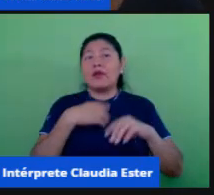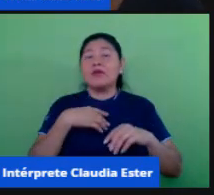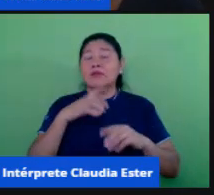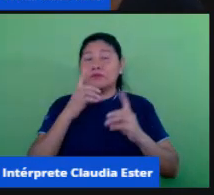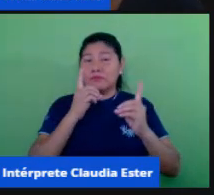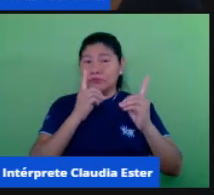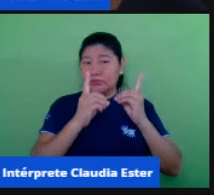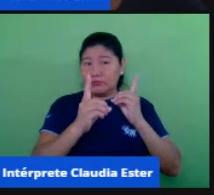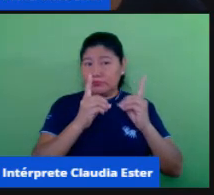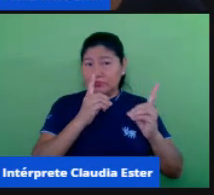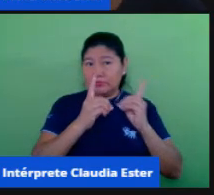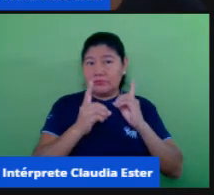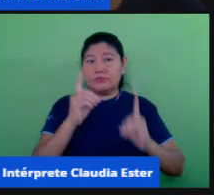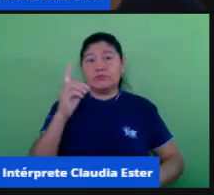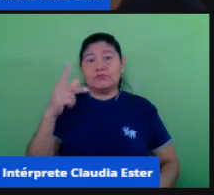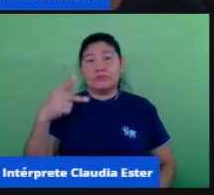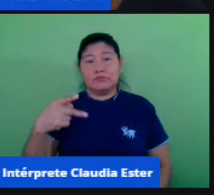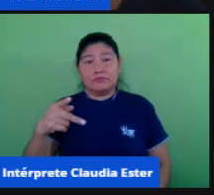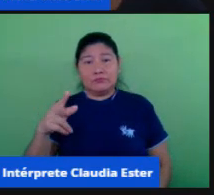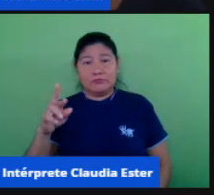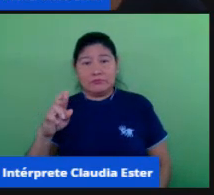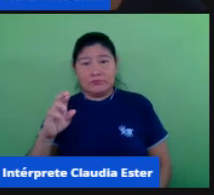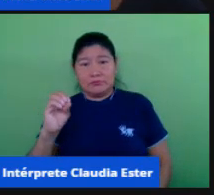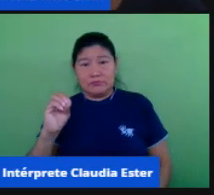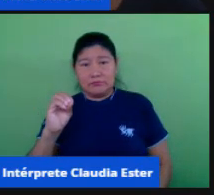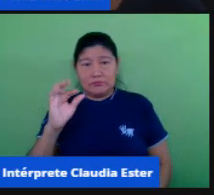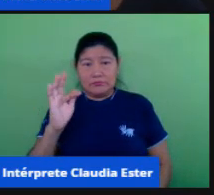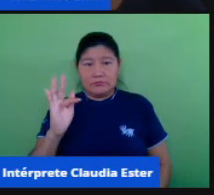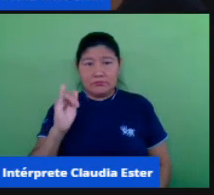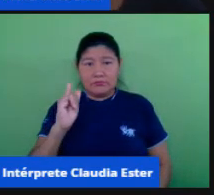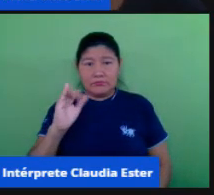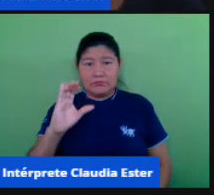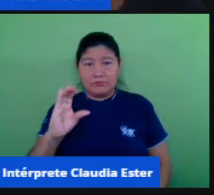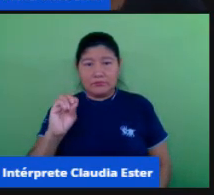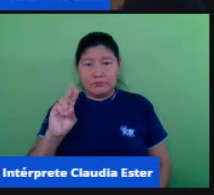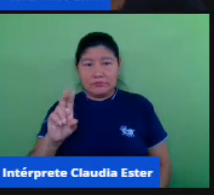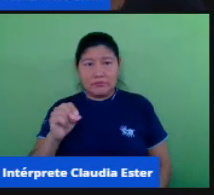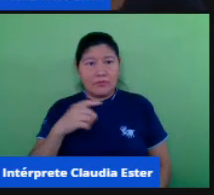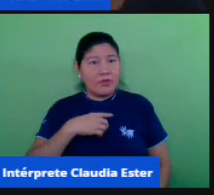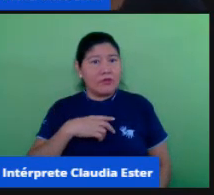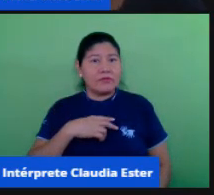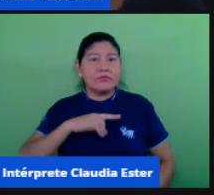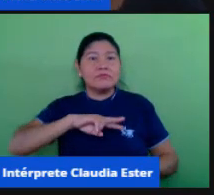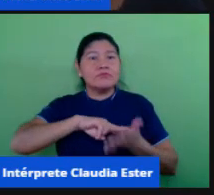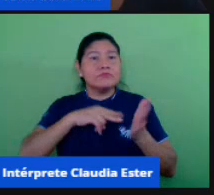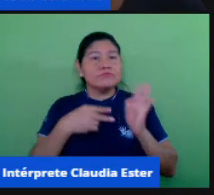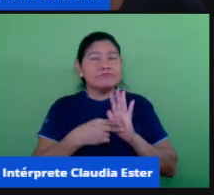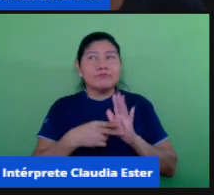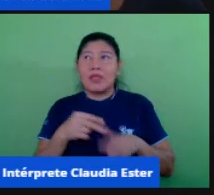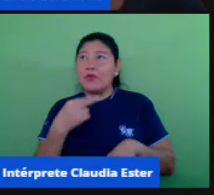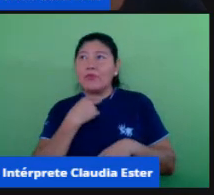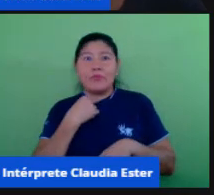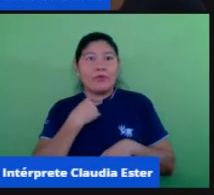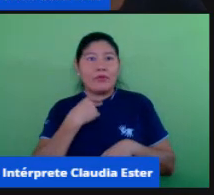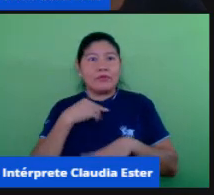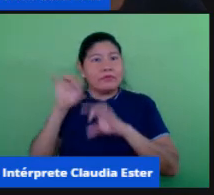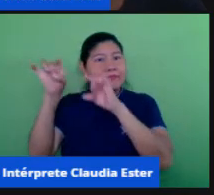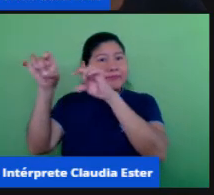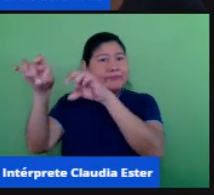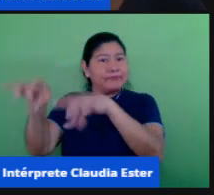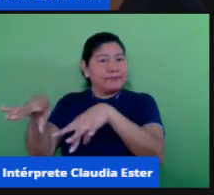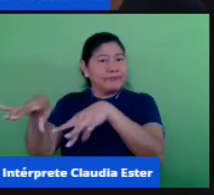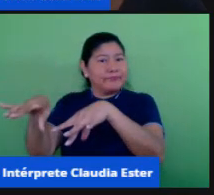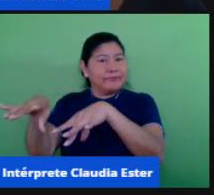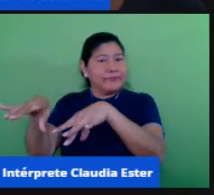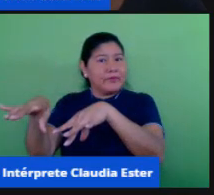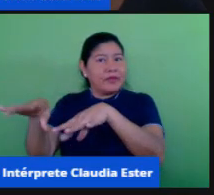porque é um diálogo que não pode ser deixado de lado numa formação em rede, numa formação permanente